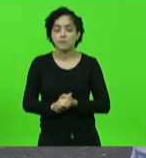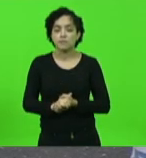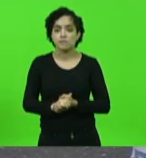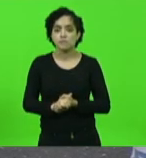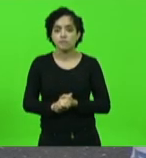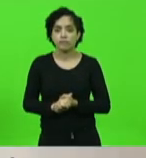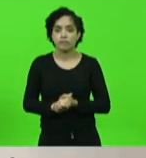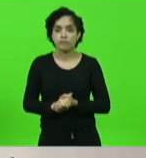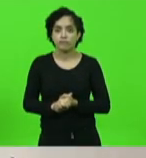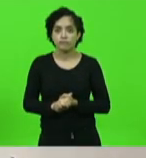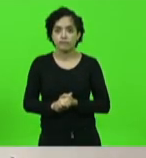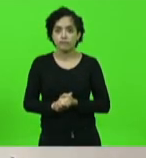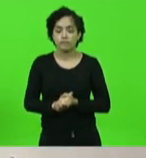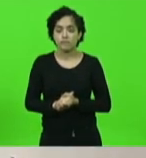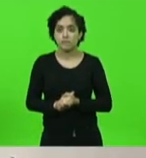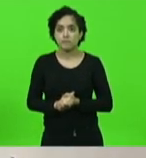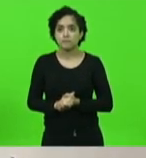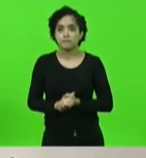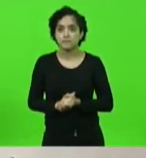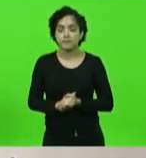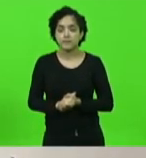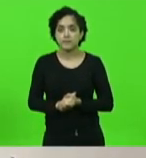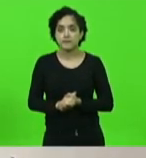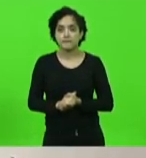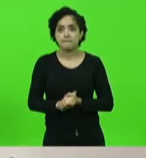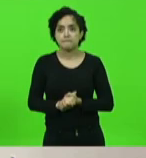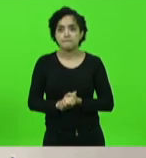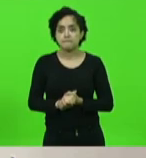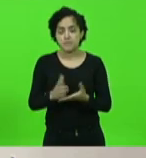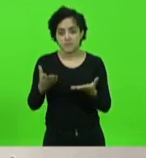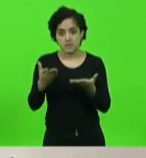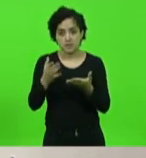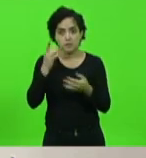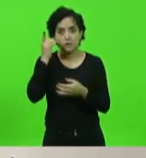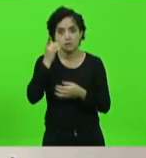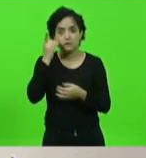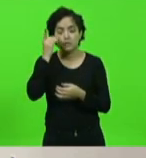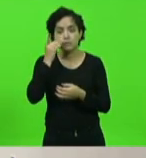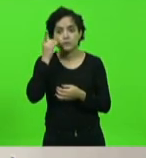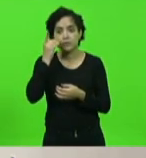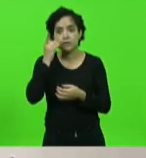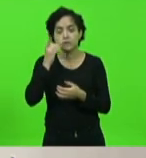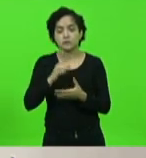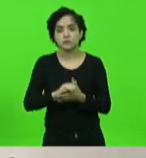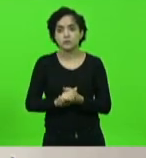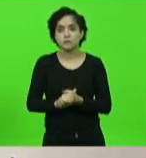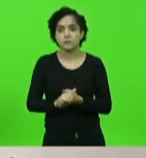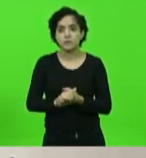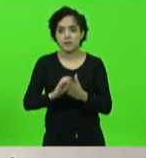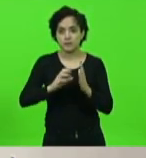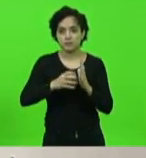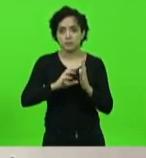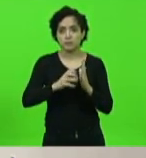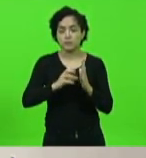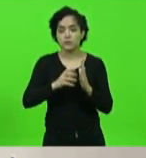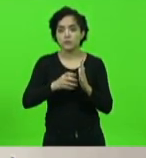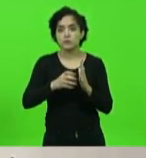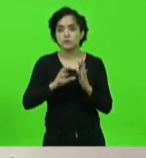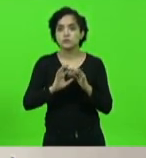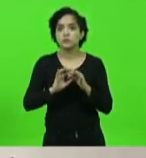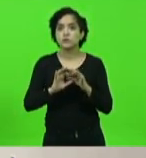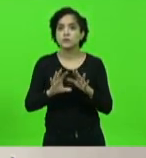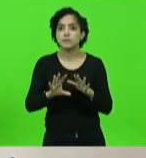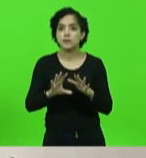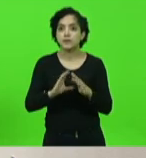obrigado deputado Valdir Cobalchini próximo partido partido liberal e